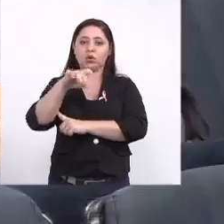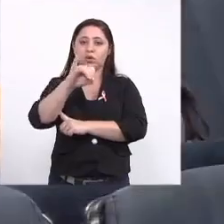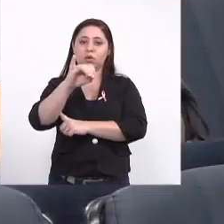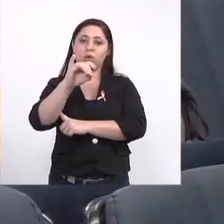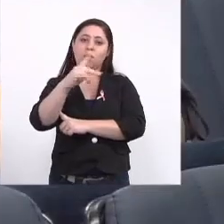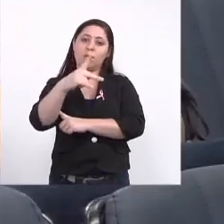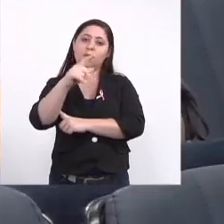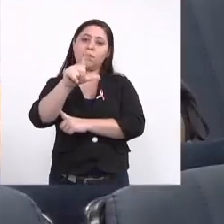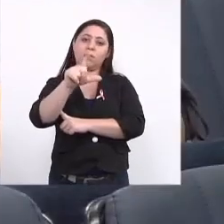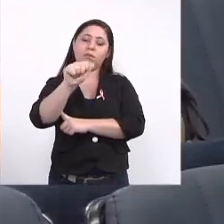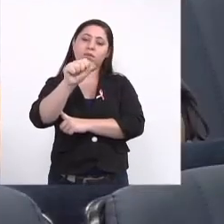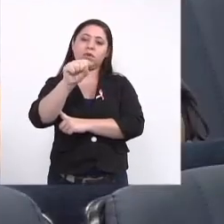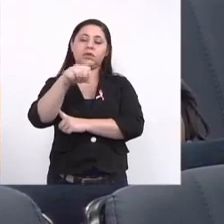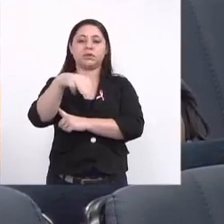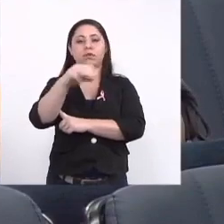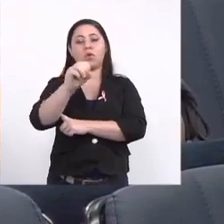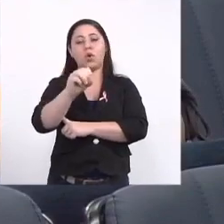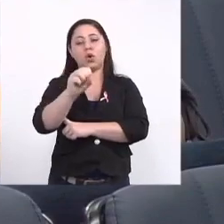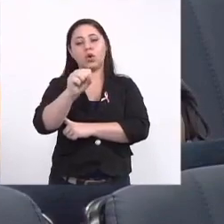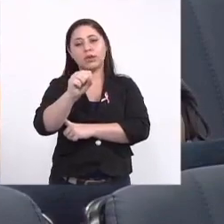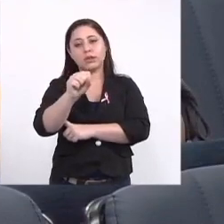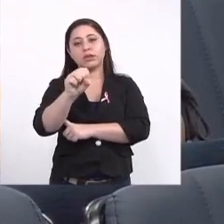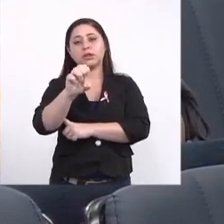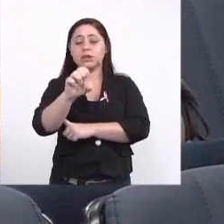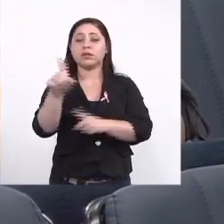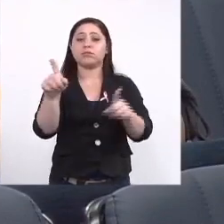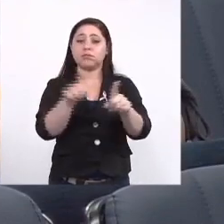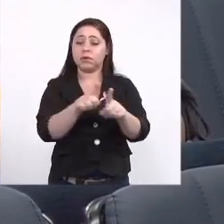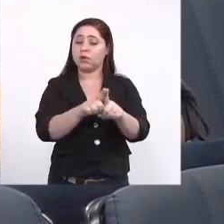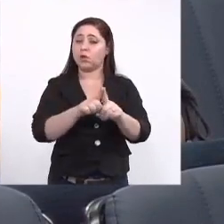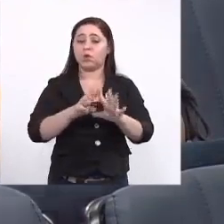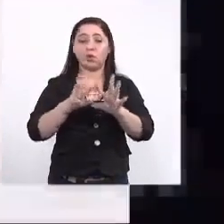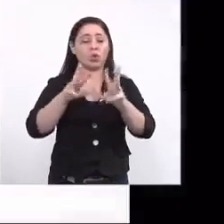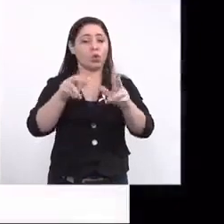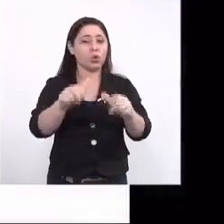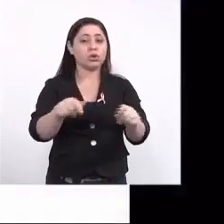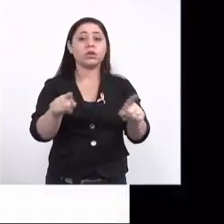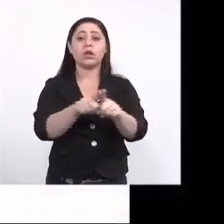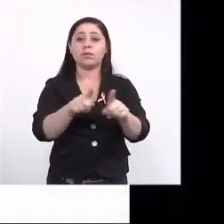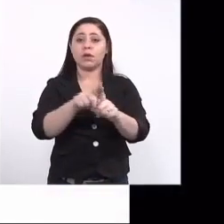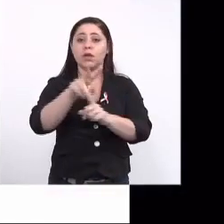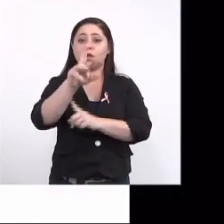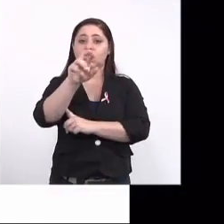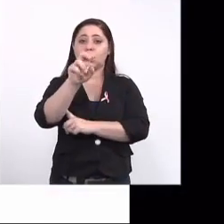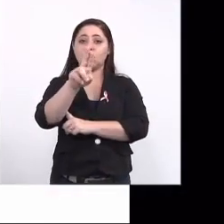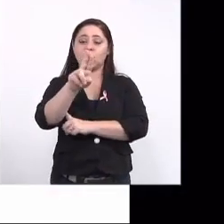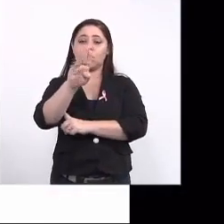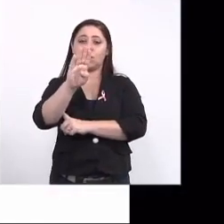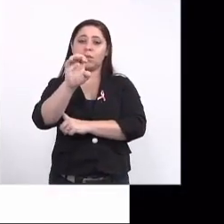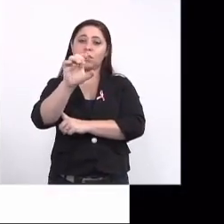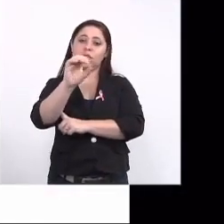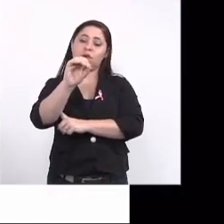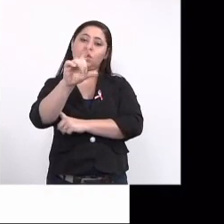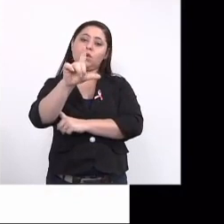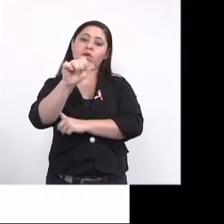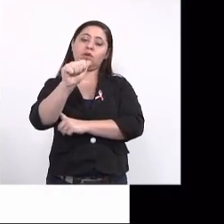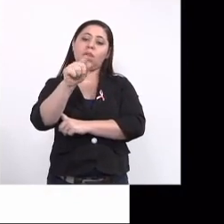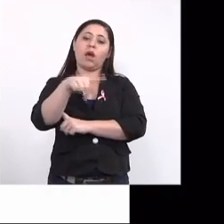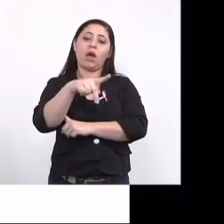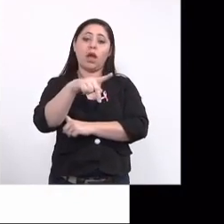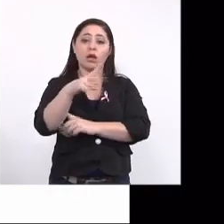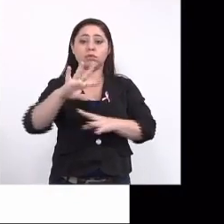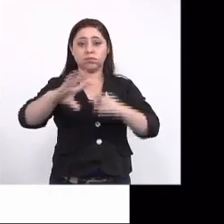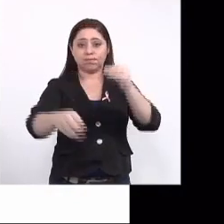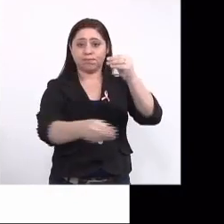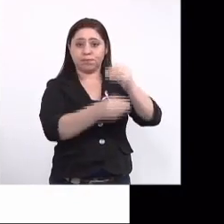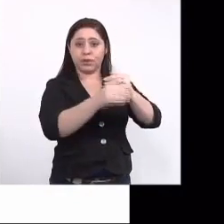congênita causada por Zika, Sifne, Soxoplasmose, Rubéola, Cito-Meganovírus e ERPs, são notificados nessa base de